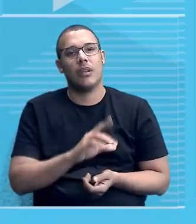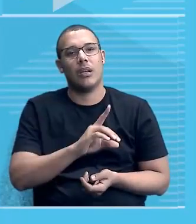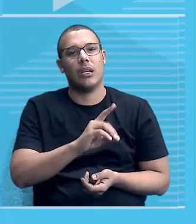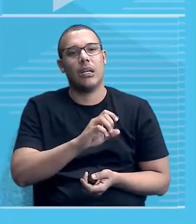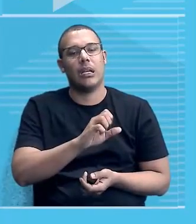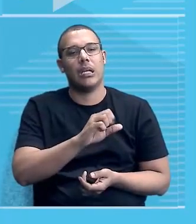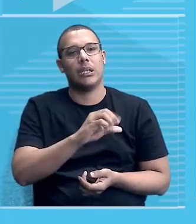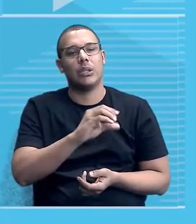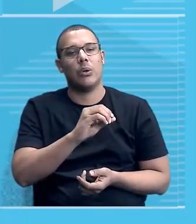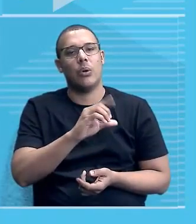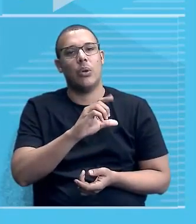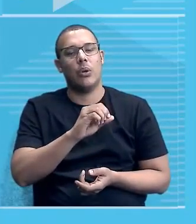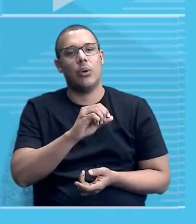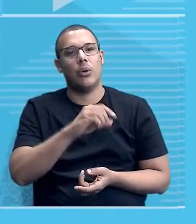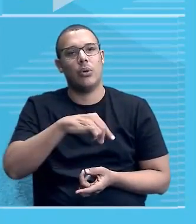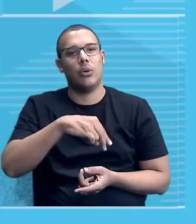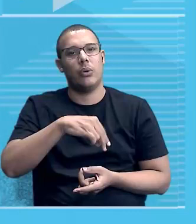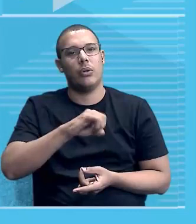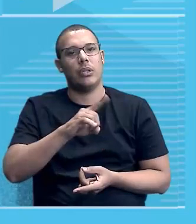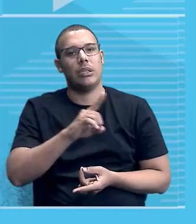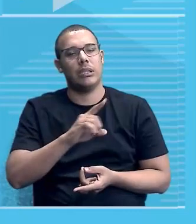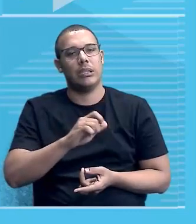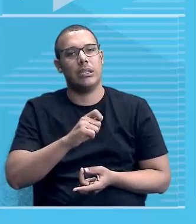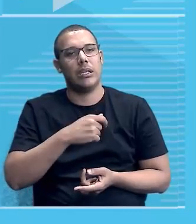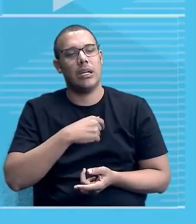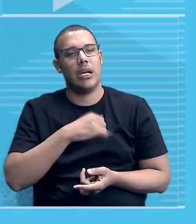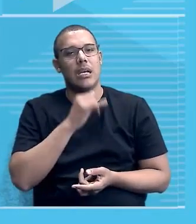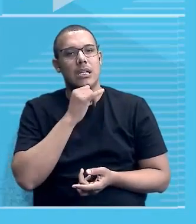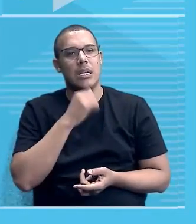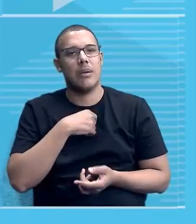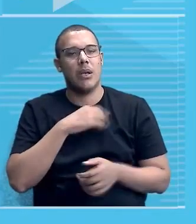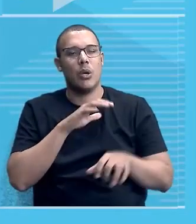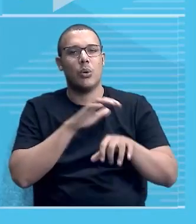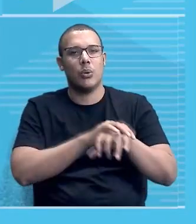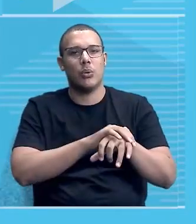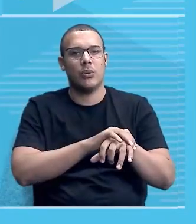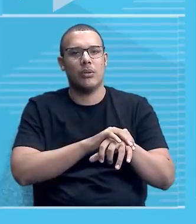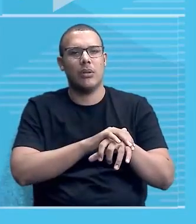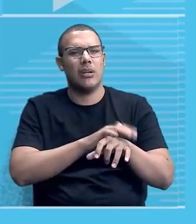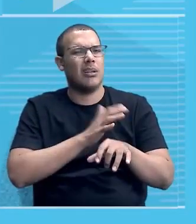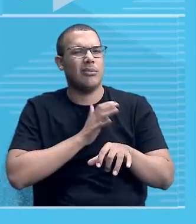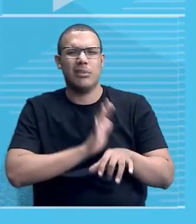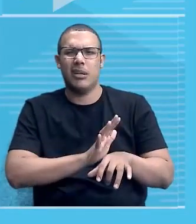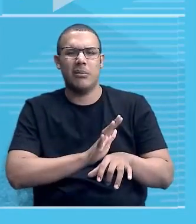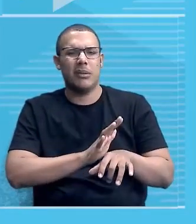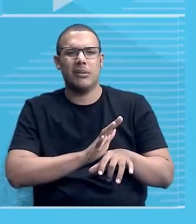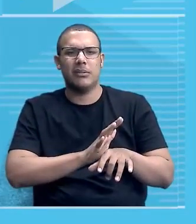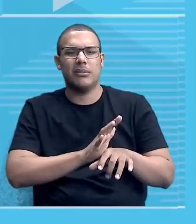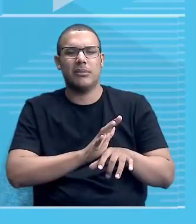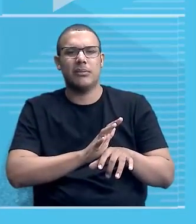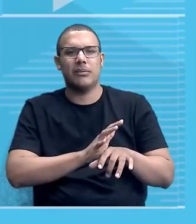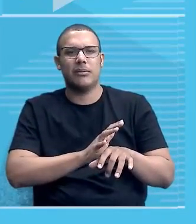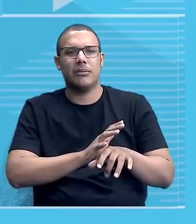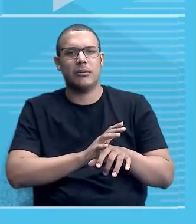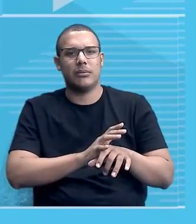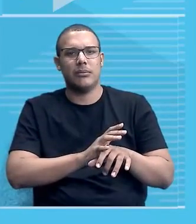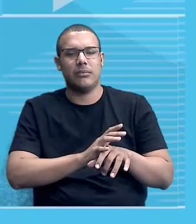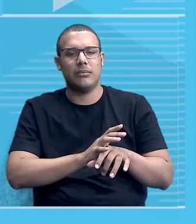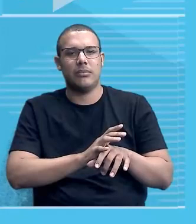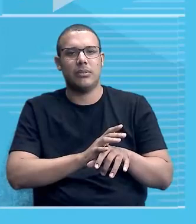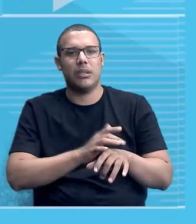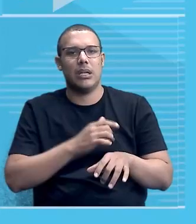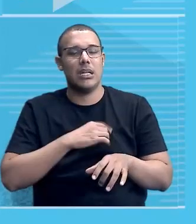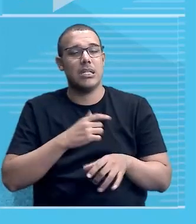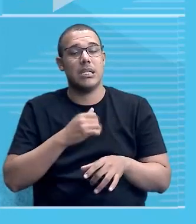descolonizar, né? É tipo assim, ah, eu sou colono e não quero mais ser colono. Eu só, tipo assim, colono, era um colono